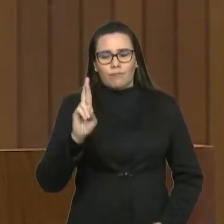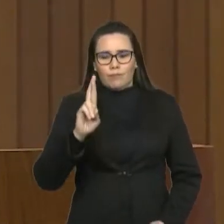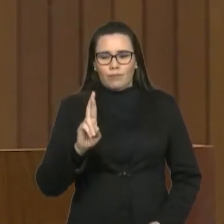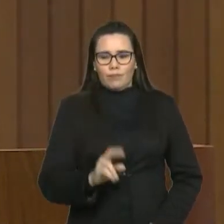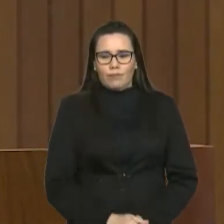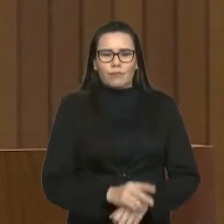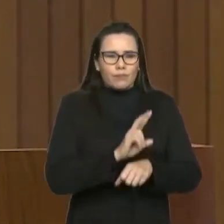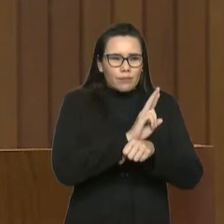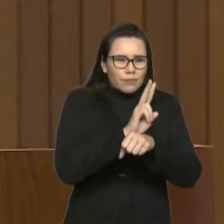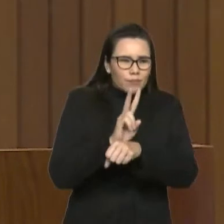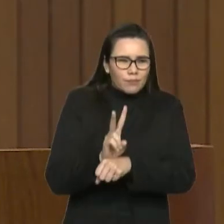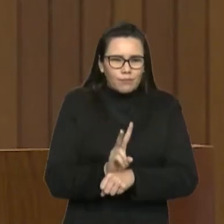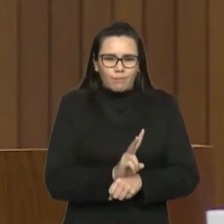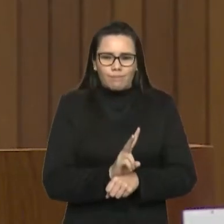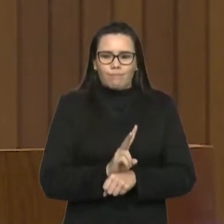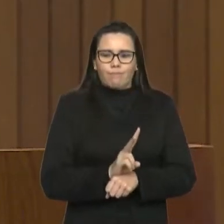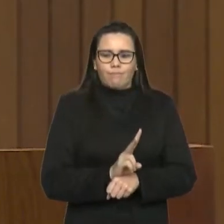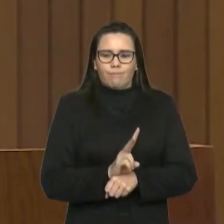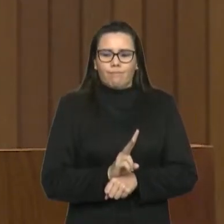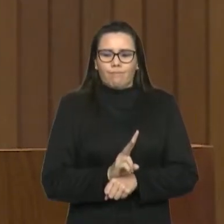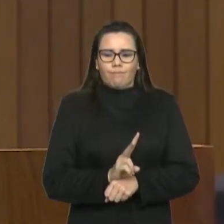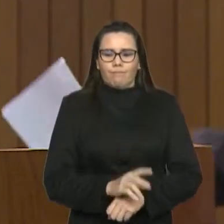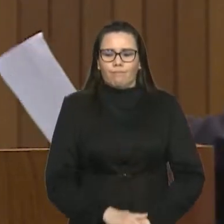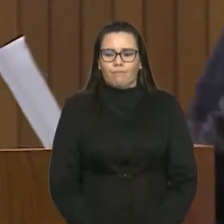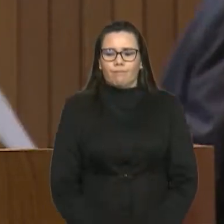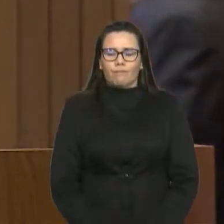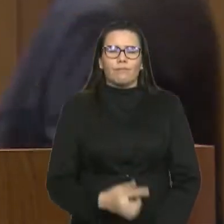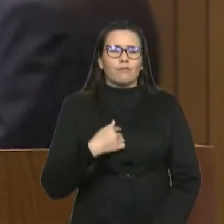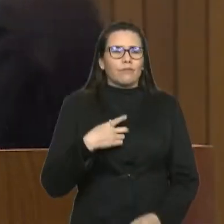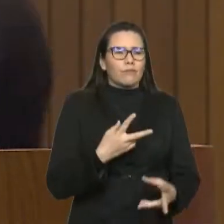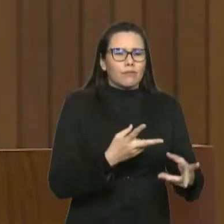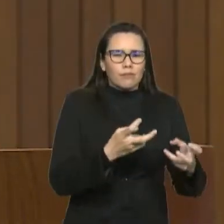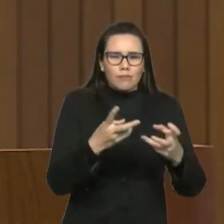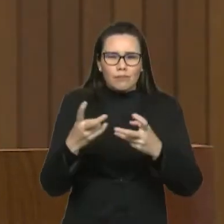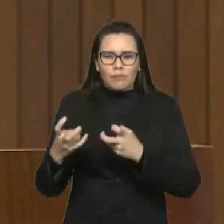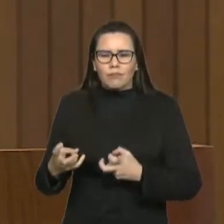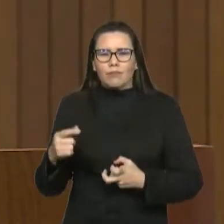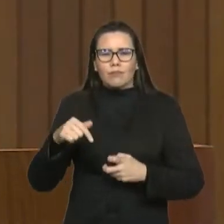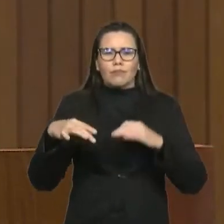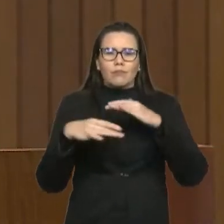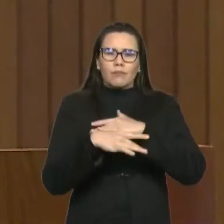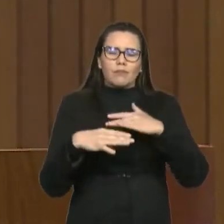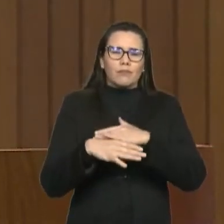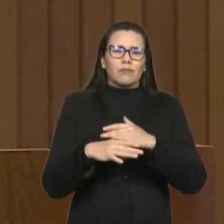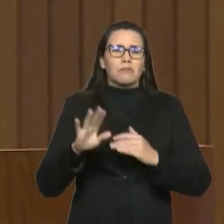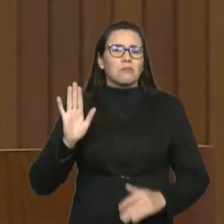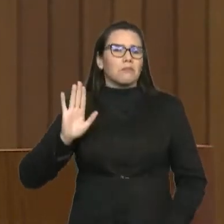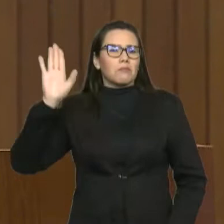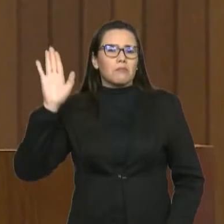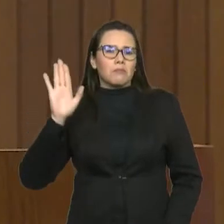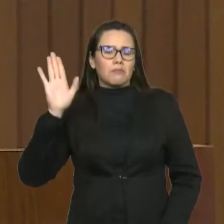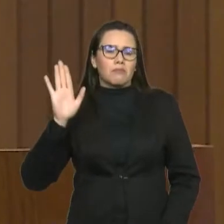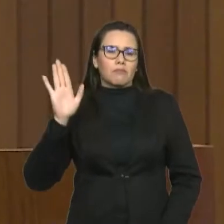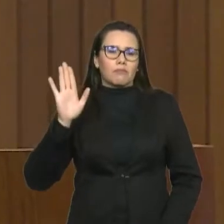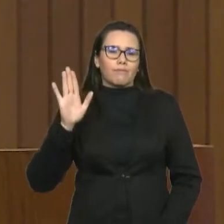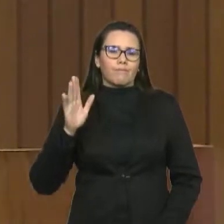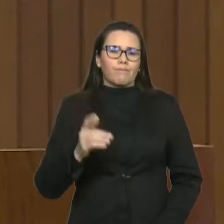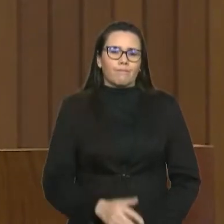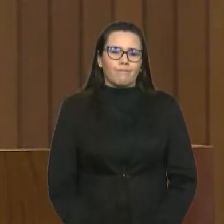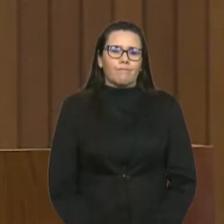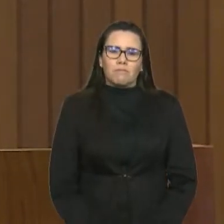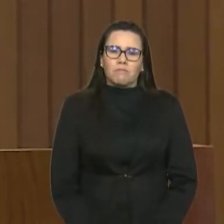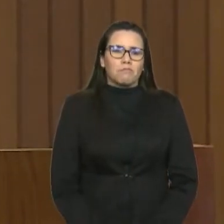vigilância epidemiológica, nós percebemos que em nossa cidade não há nenhum tipo de campanha de ação nesse sentido